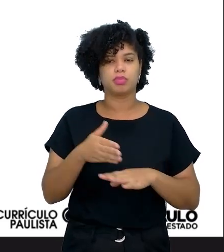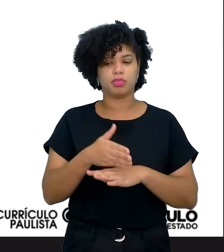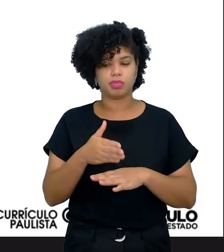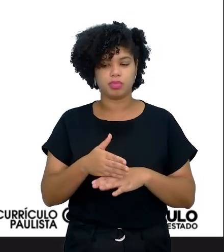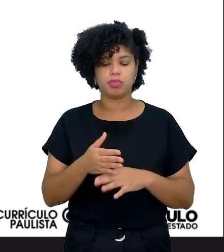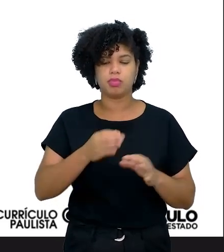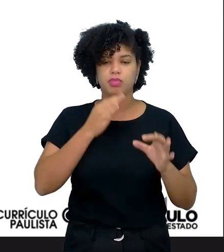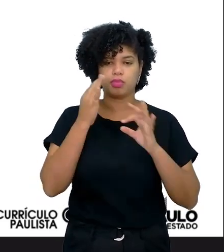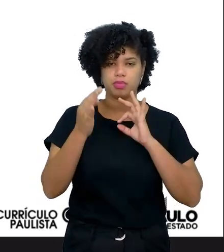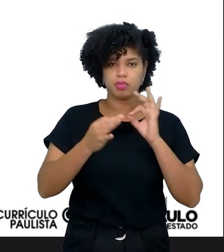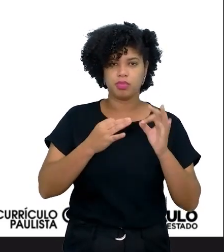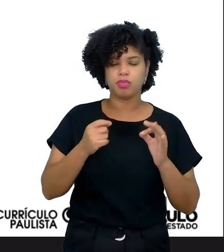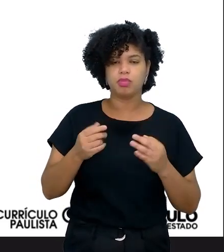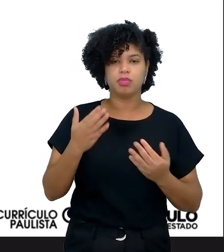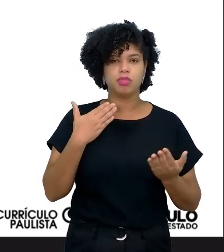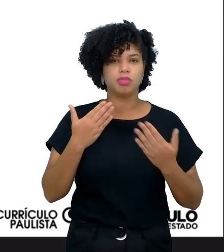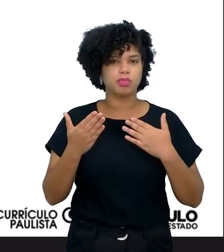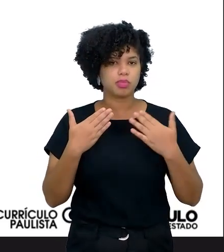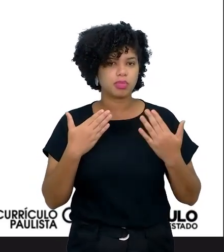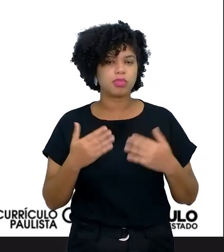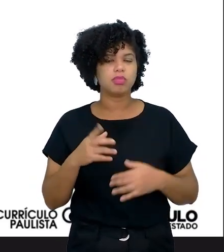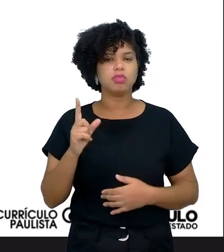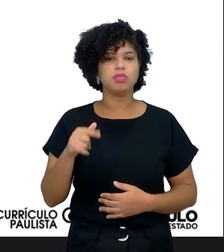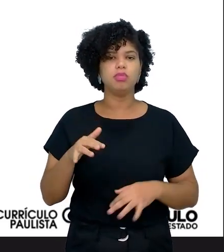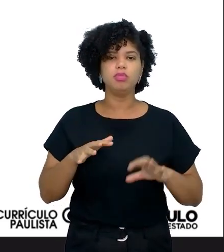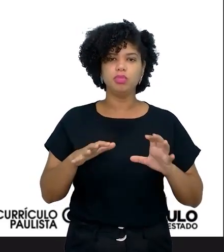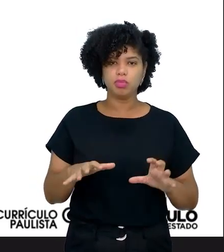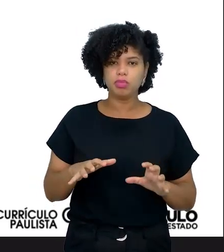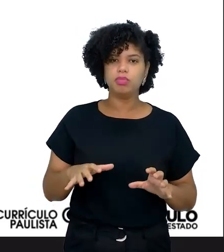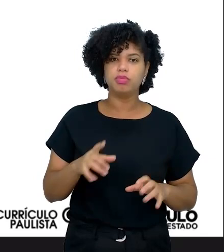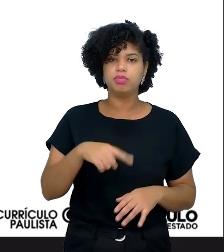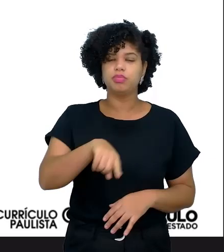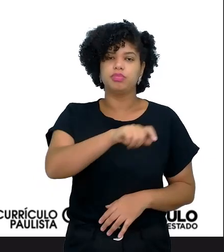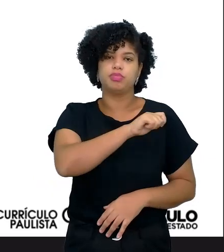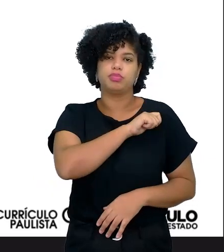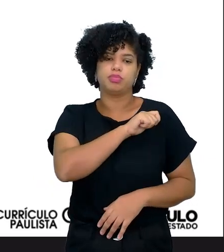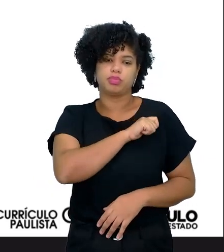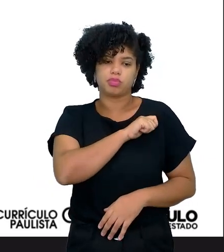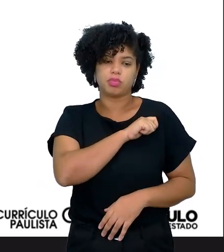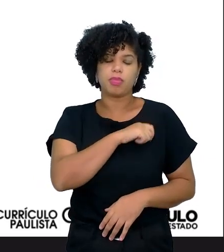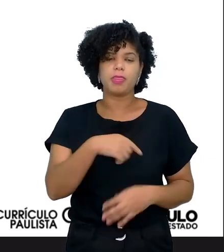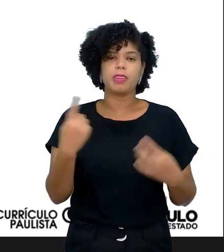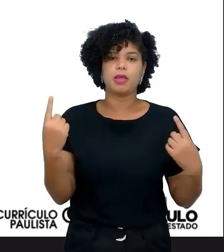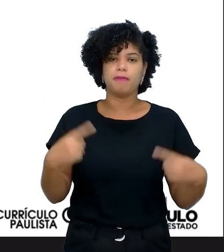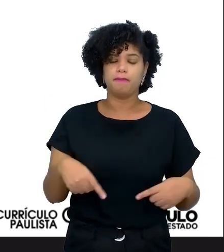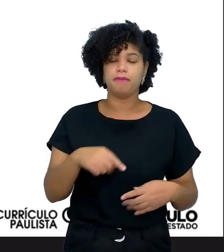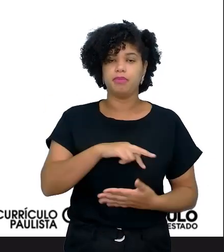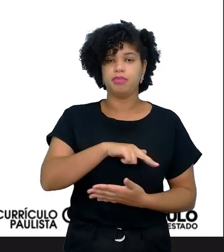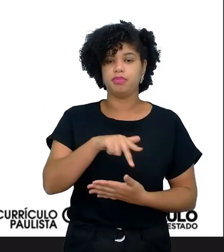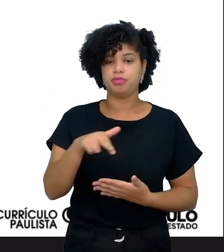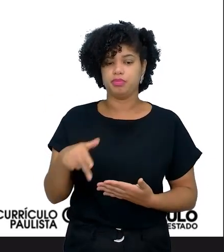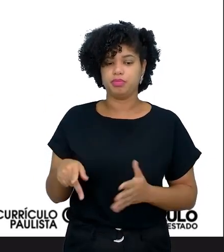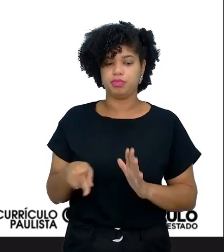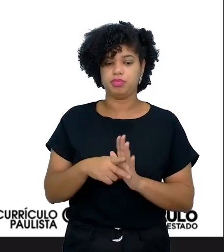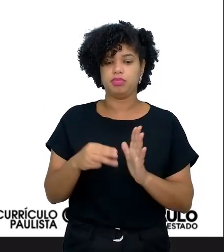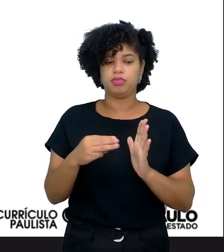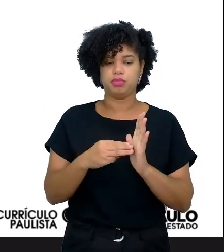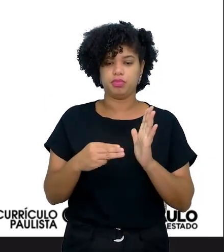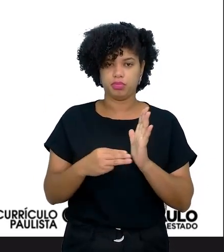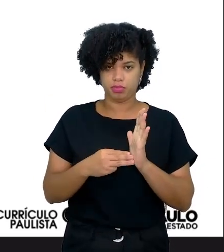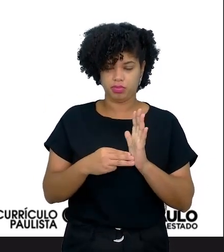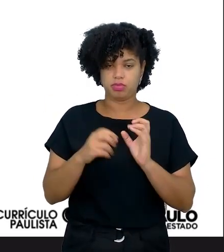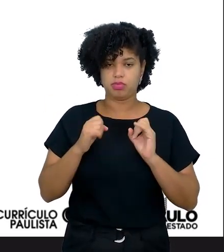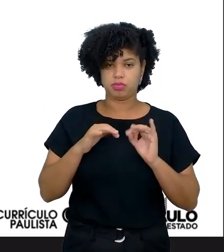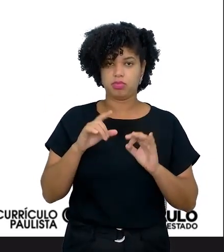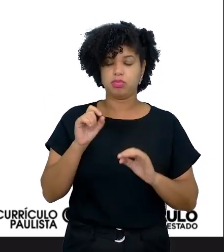criação de espaços de conversa, que é o momento, né? Discutir com os estudantes que os desafios propostos nessa metodologia ativa,